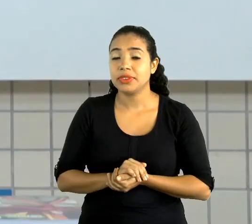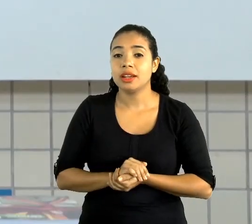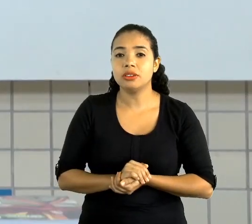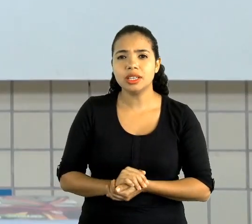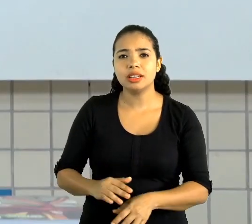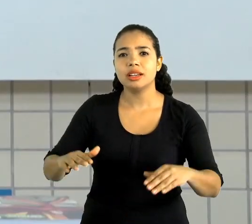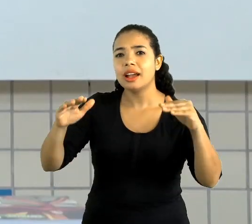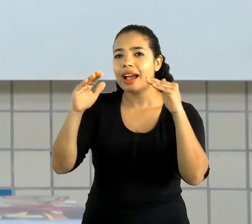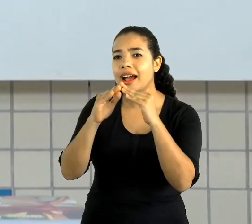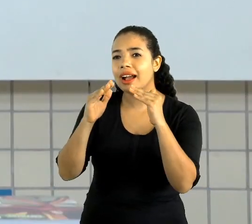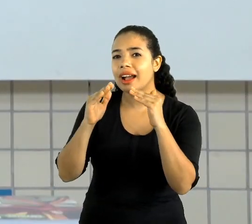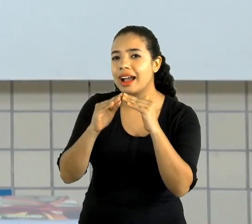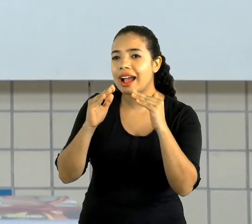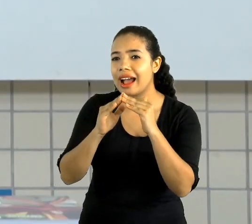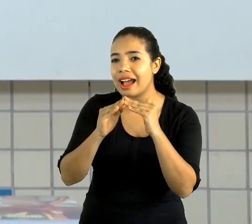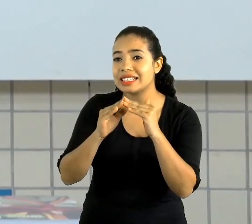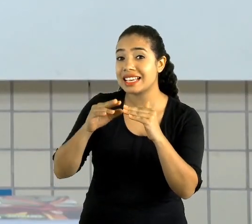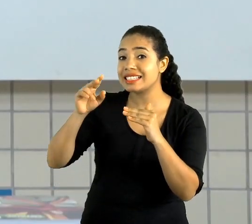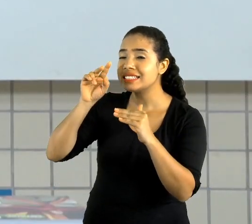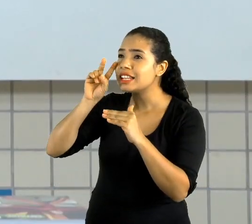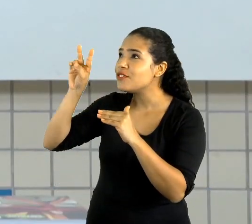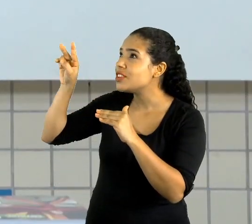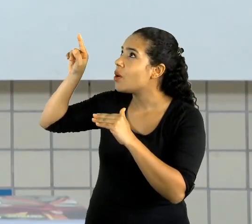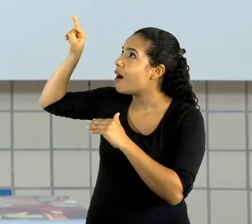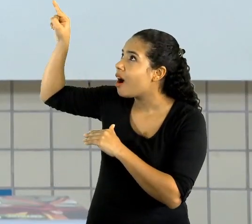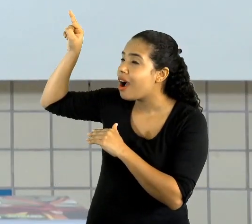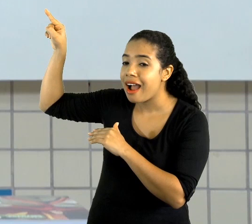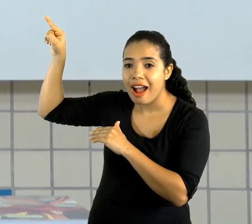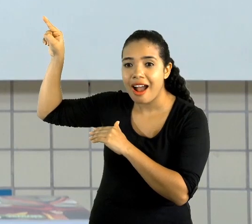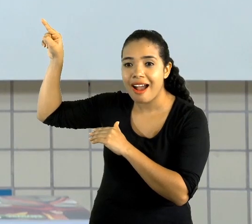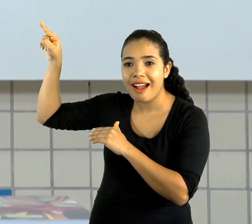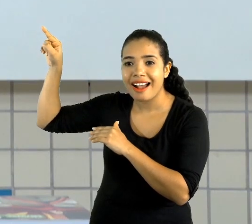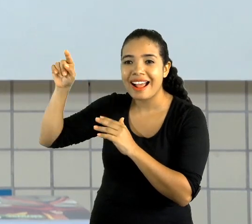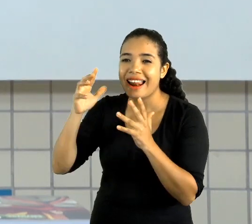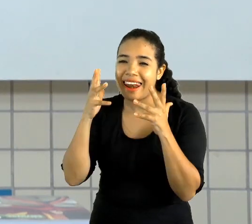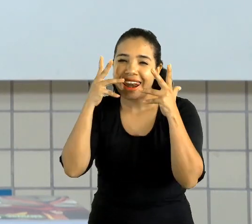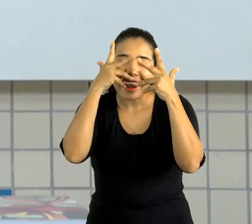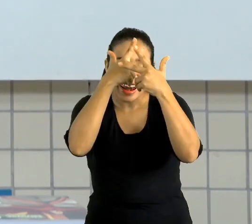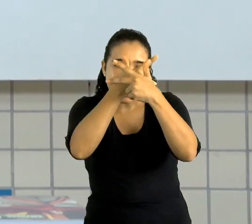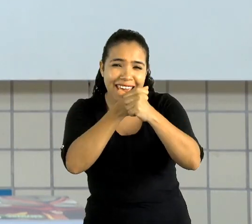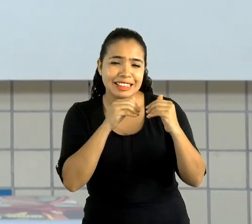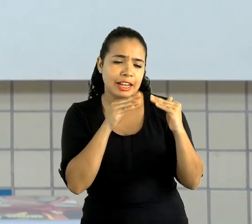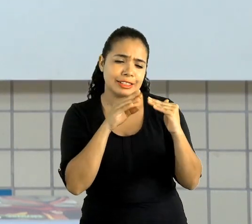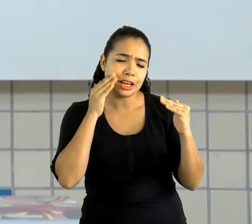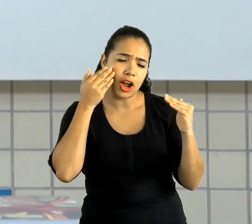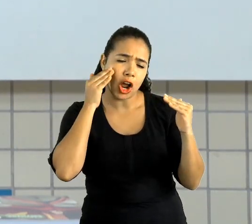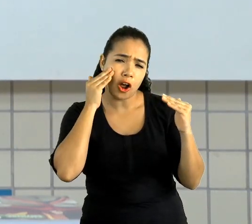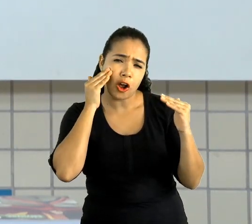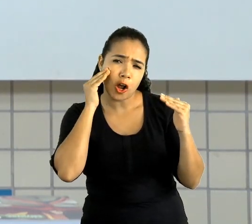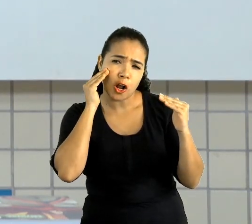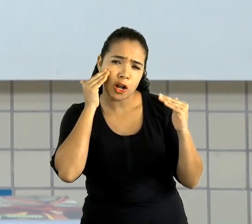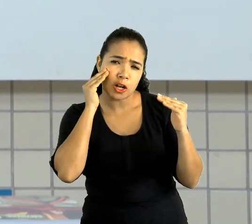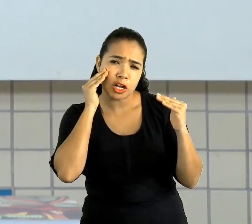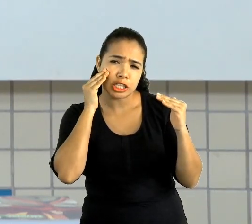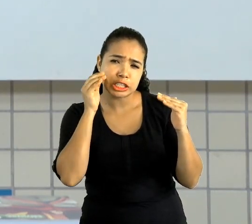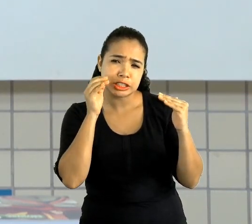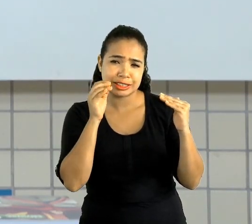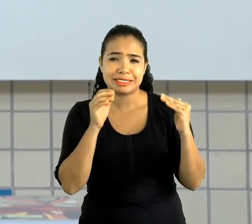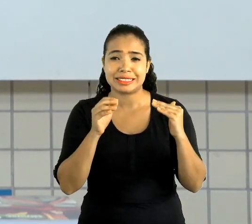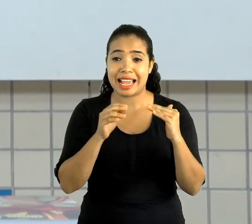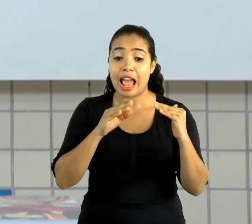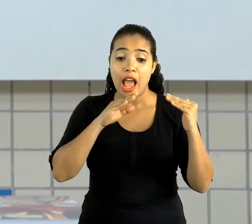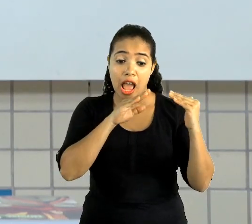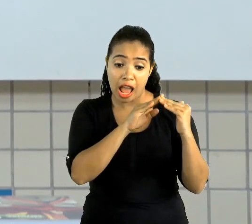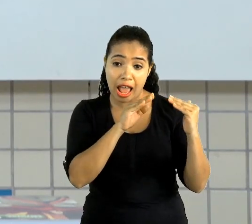Linda, né, Malu? Essa casinha, você é bem observadora. Ela é feita